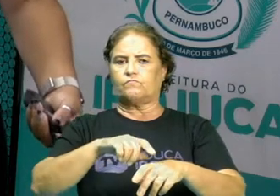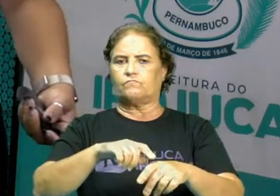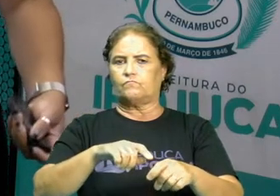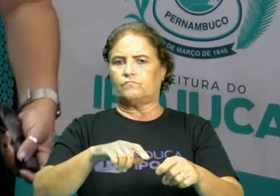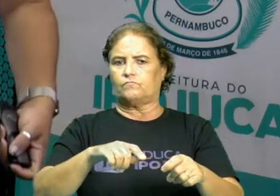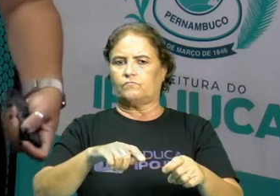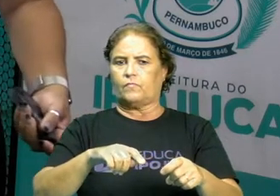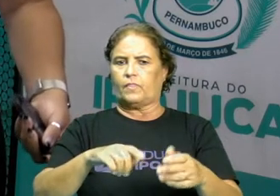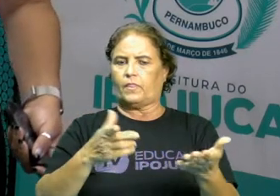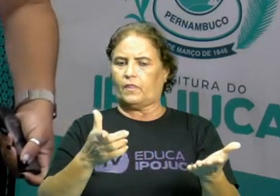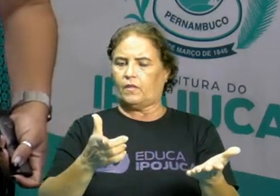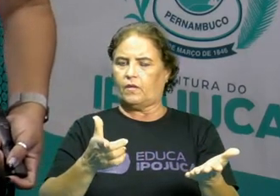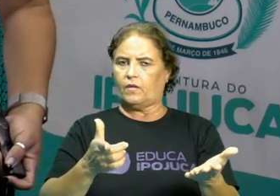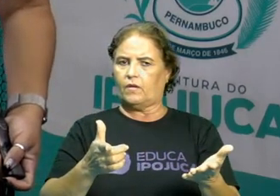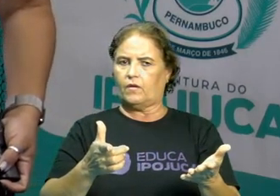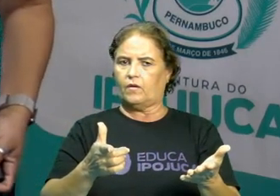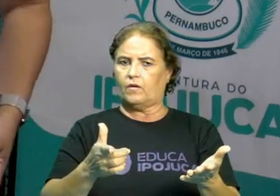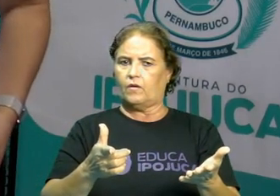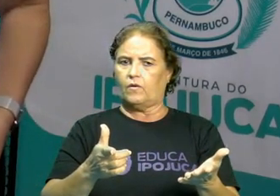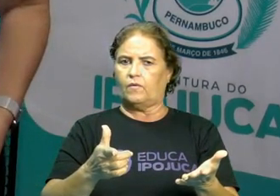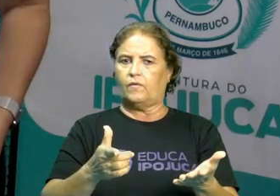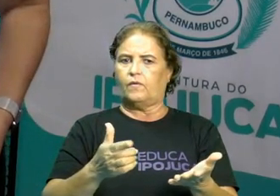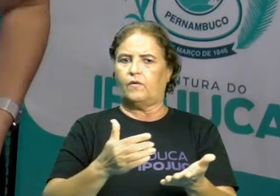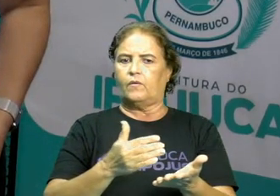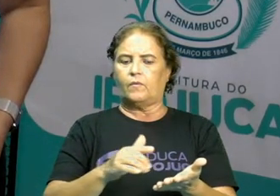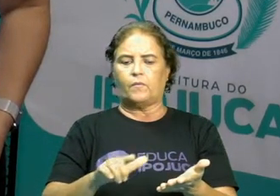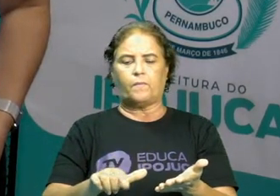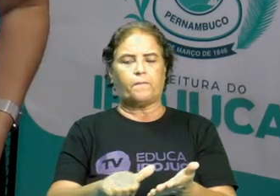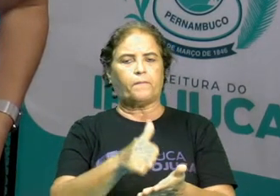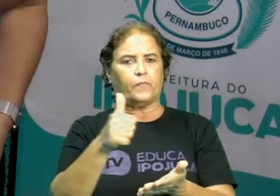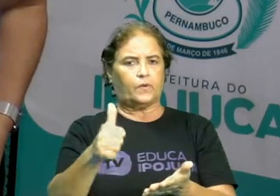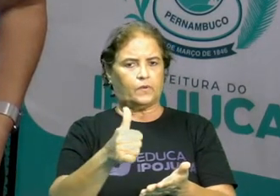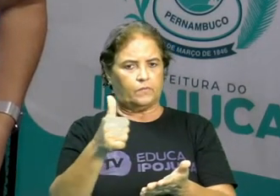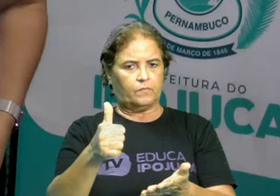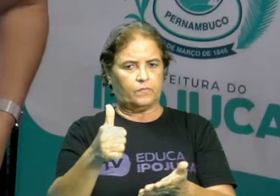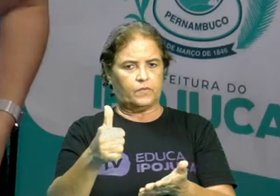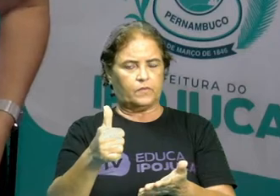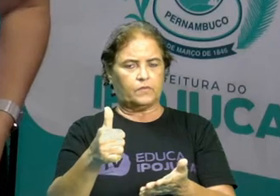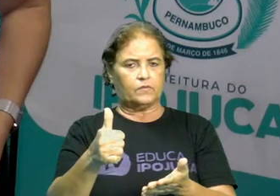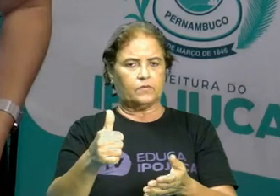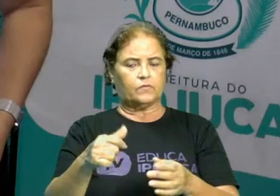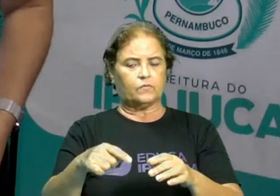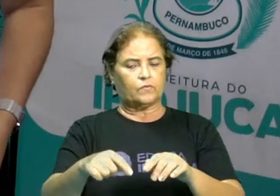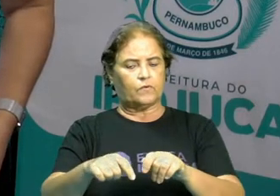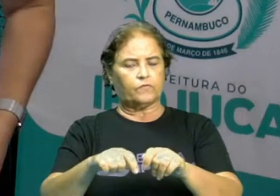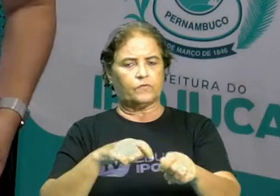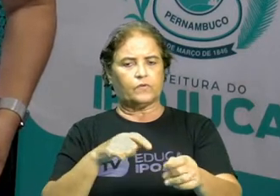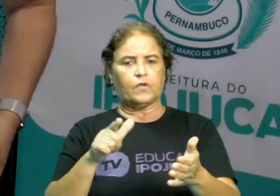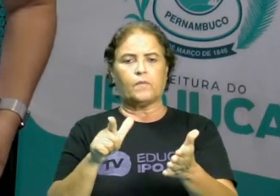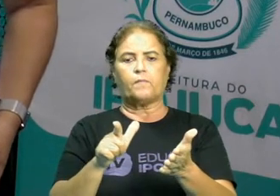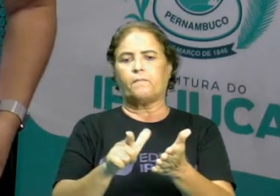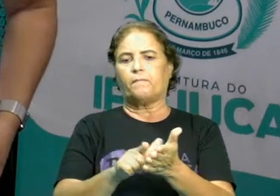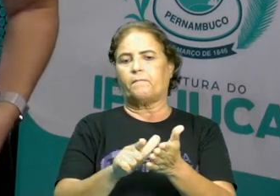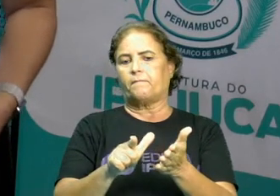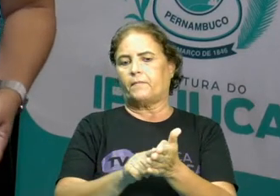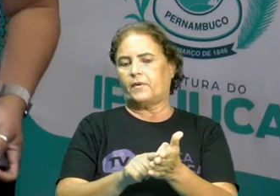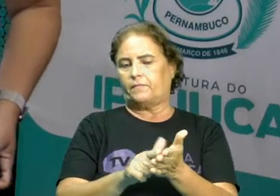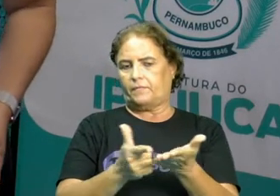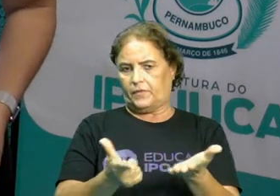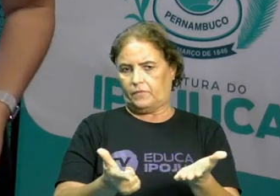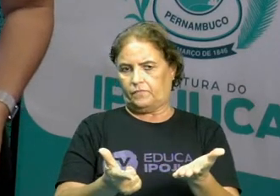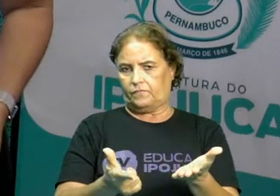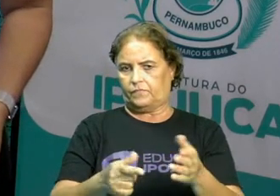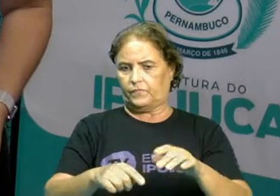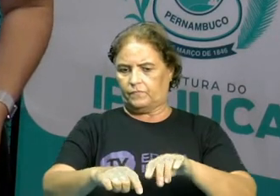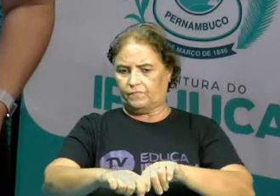Inicialmente, aquela folha de caderno era formada por papel. Ela deixou de ser papel depois